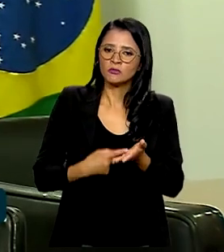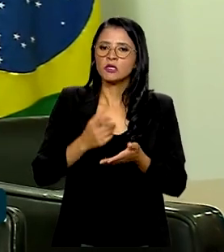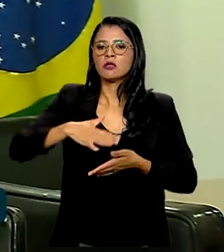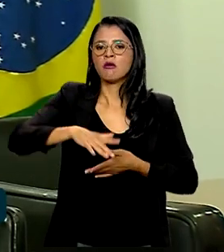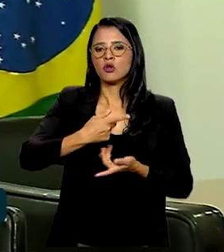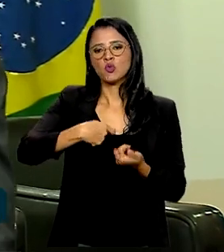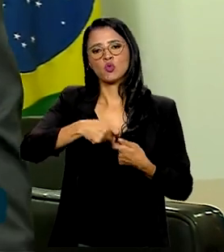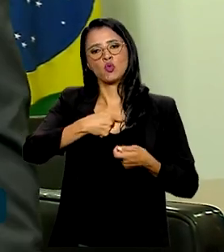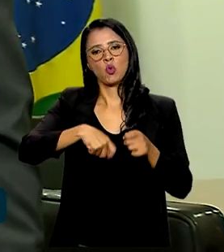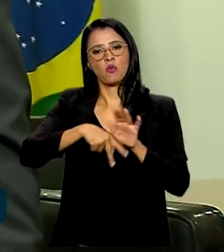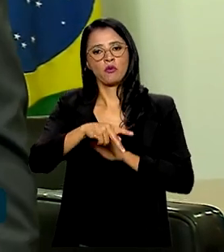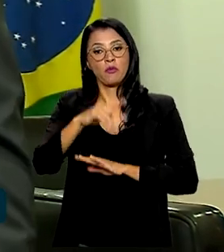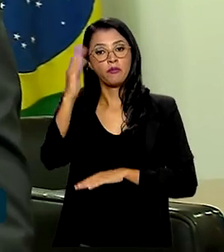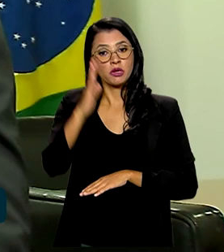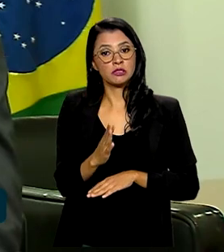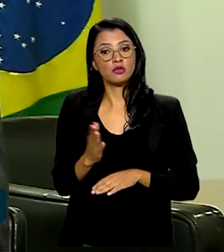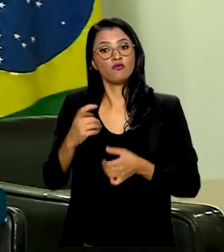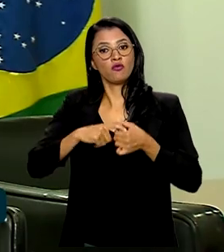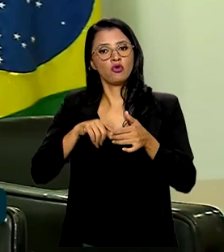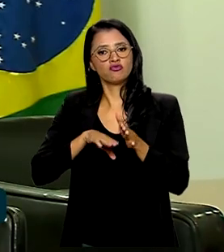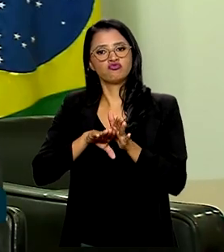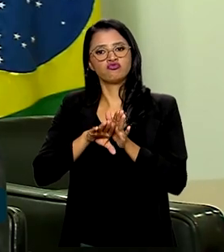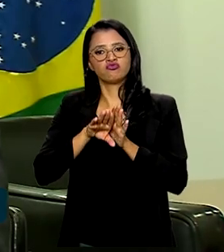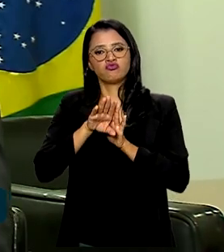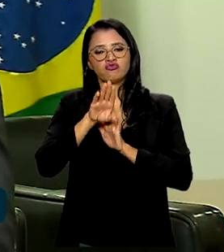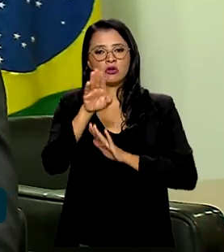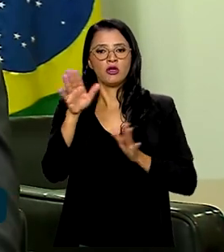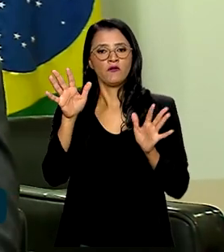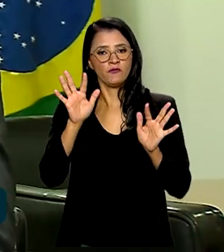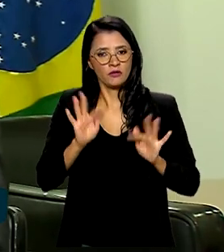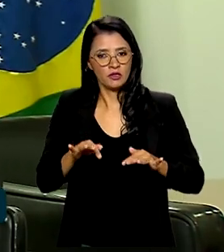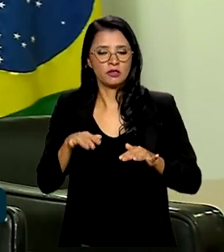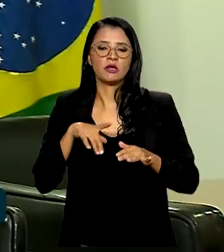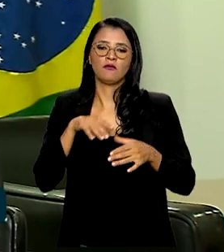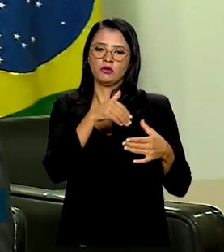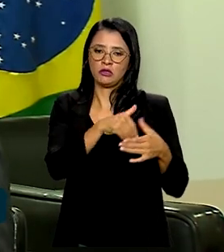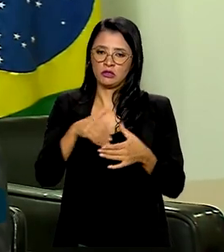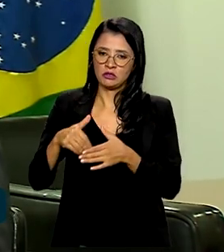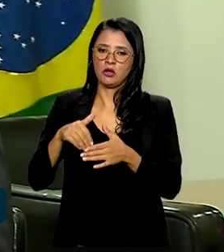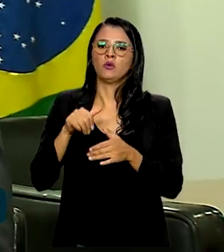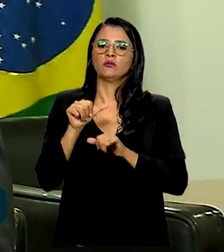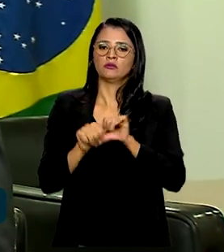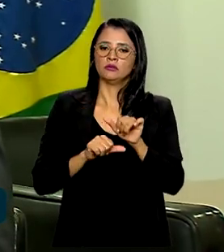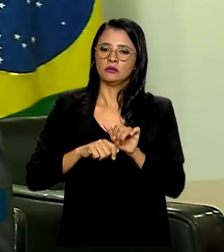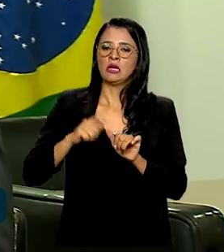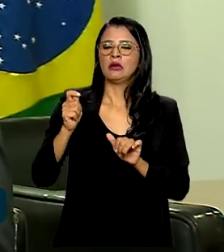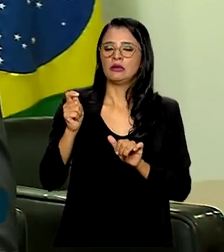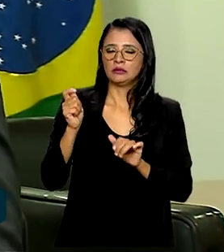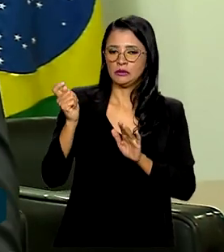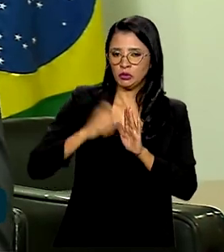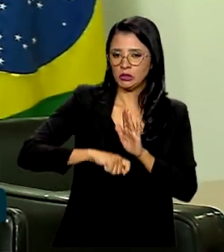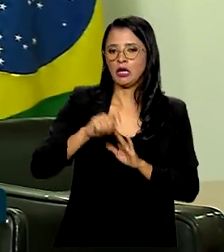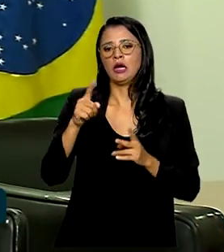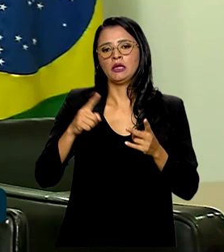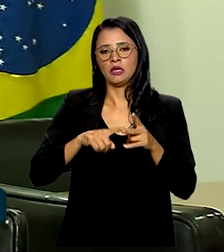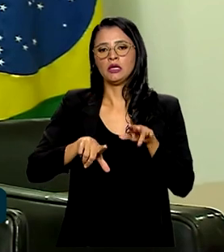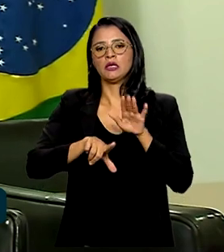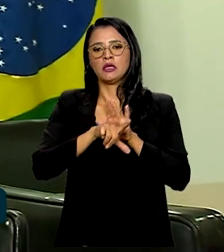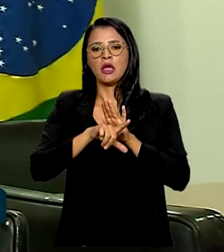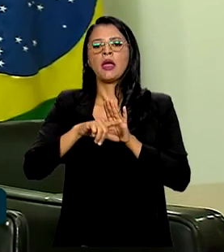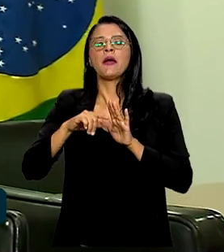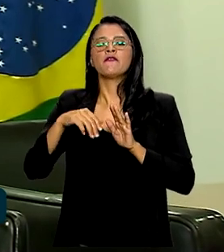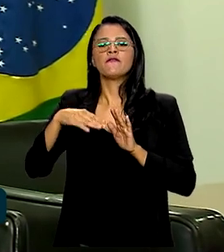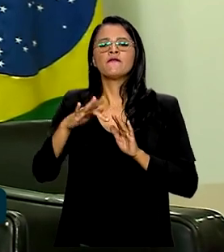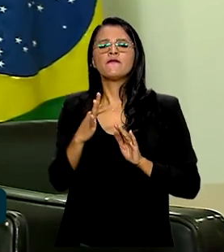econômico para que o Brasil volte a crescer, concluir a votação da reforma tributária, concluir a votação do marco fiscal. Nós temos